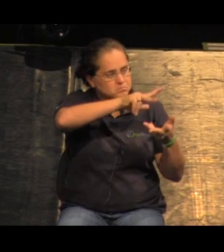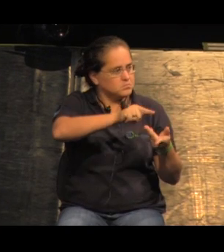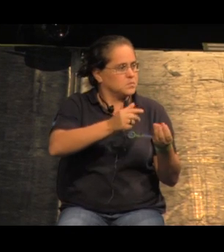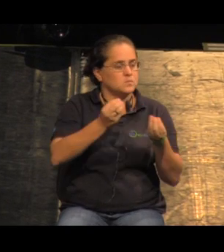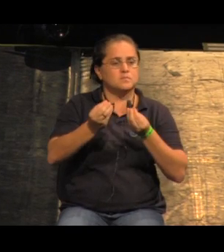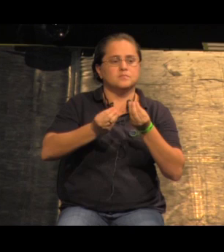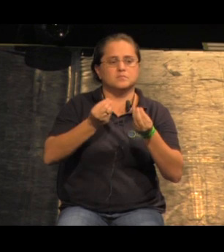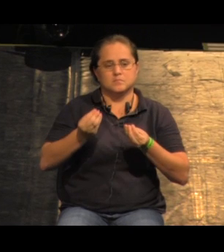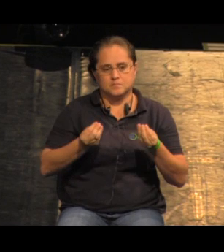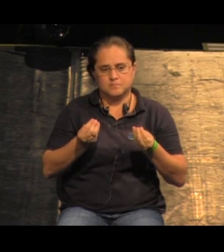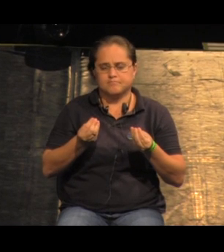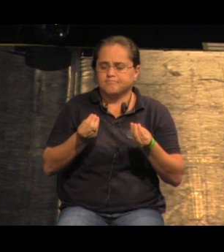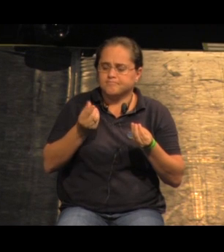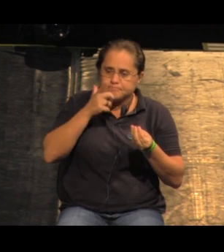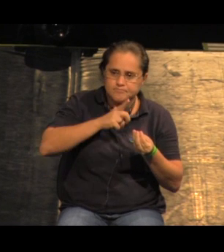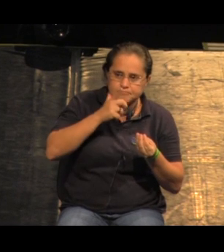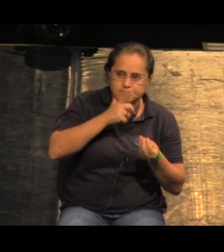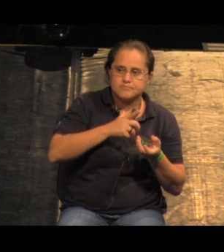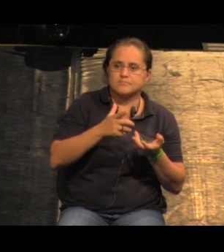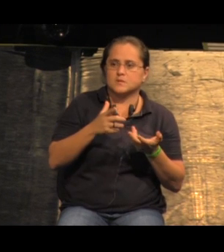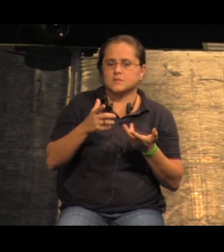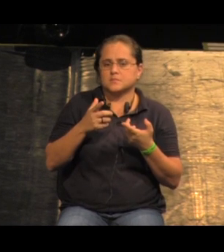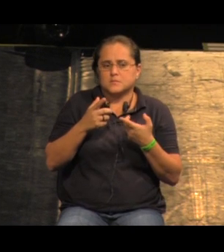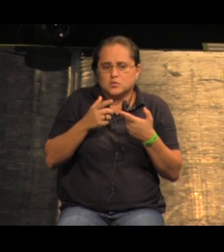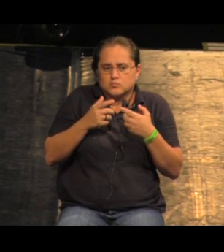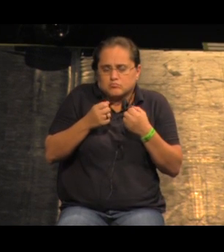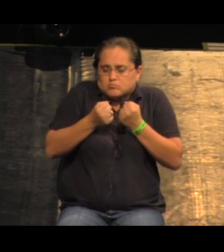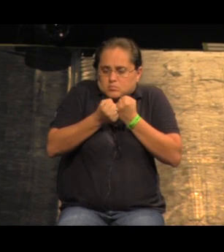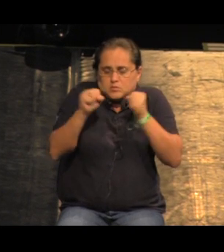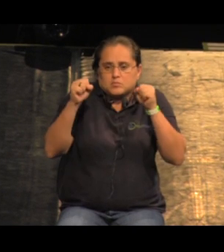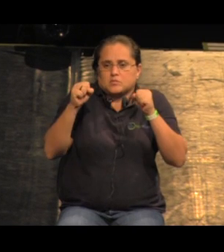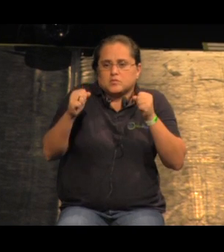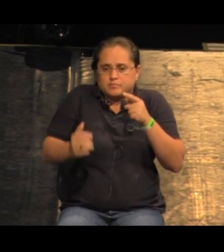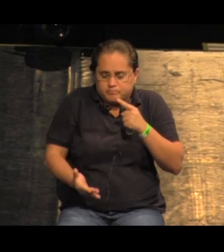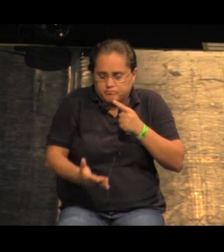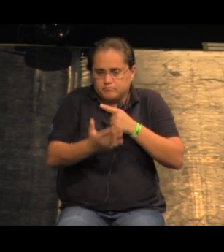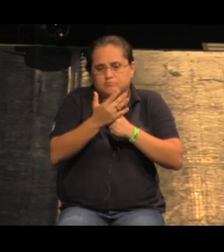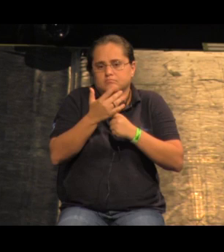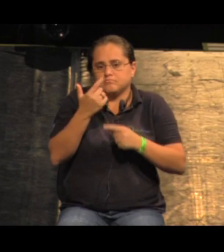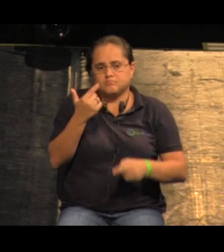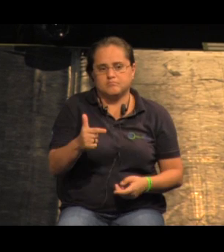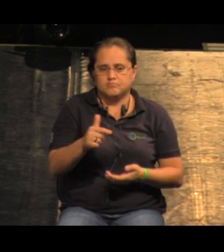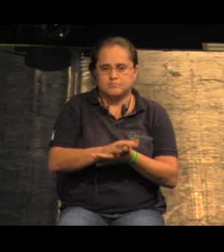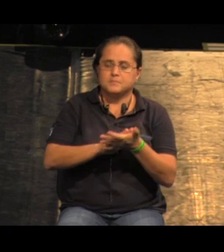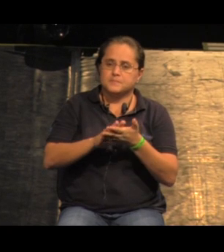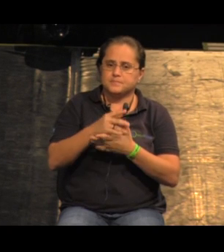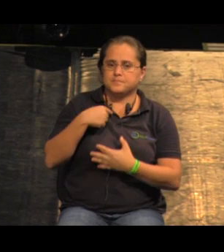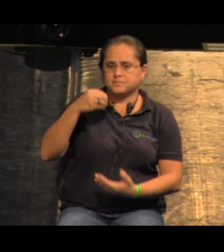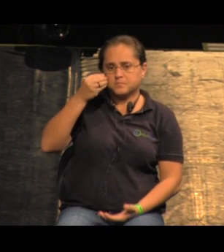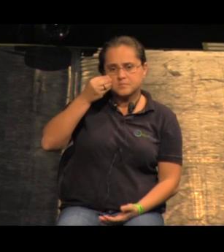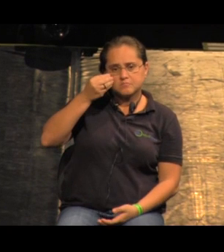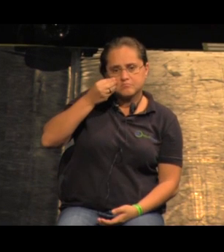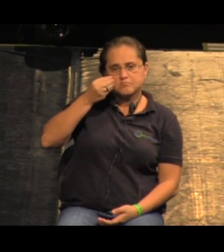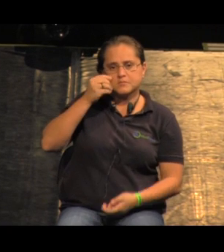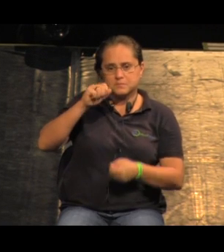lidar com uma questão dessa que simplesmente não tinha massa crítica no Brasil, não tinha essa discussão. Então, a gente tentava fazer,